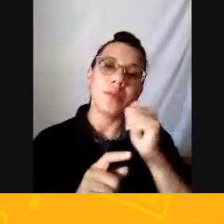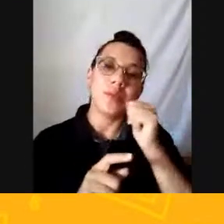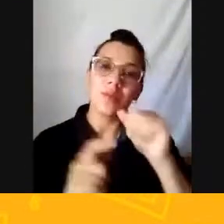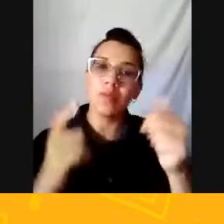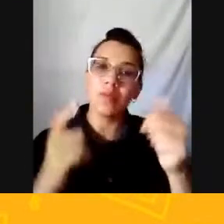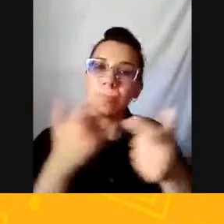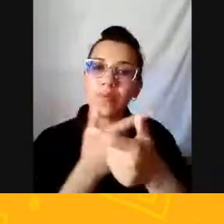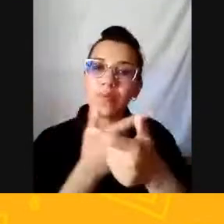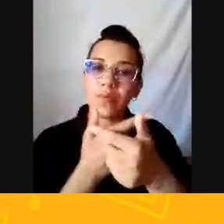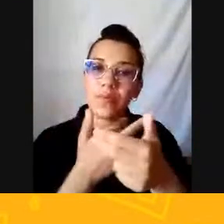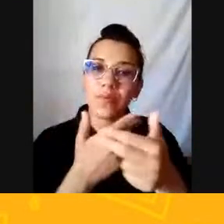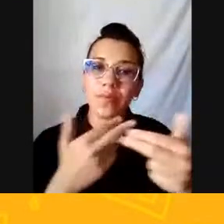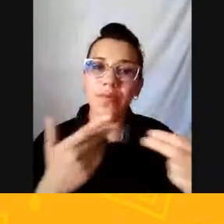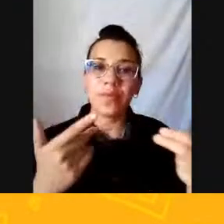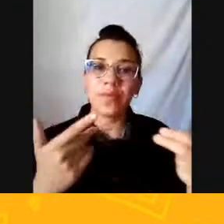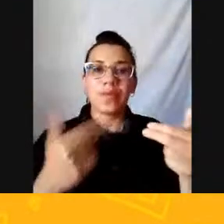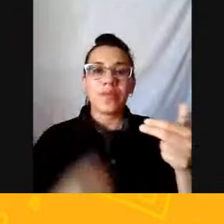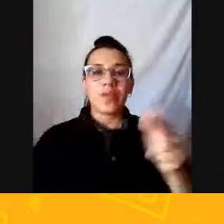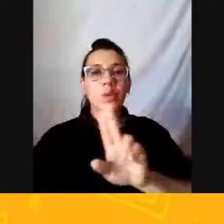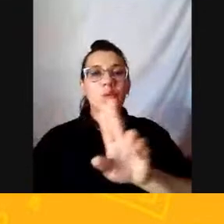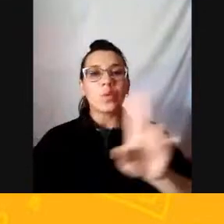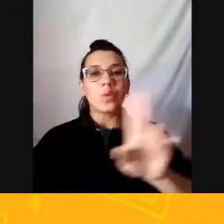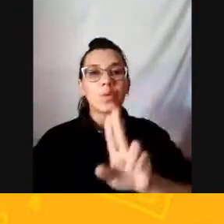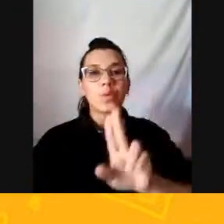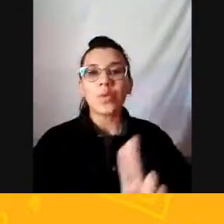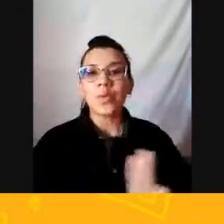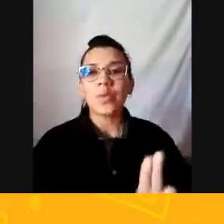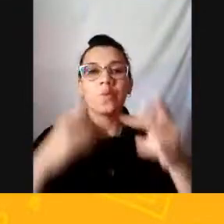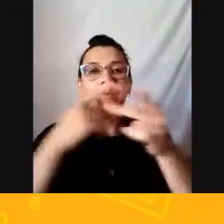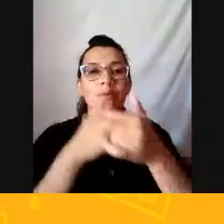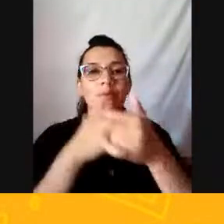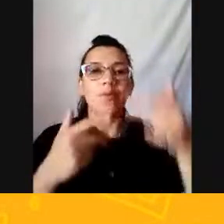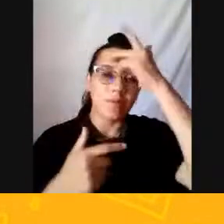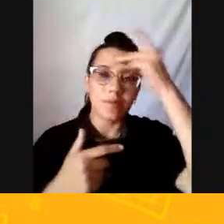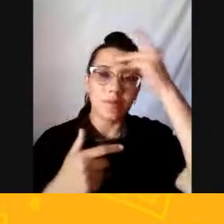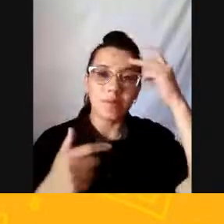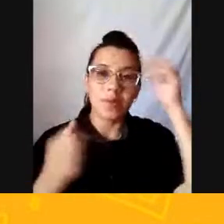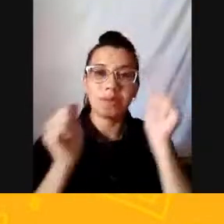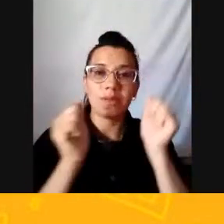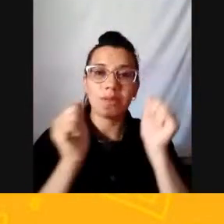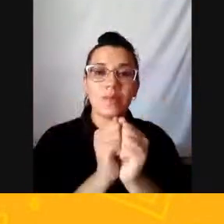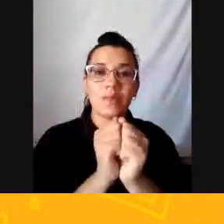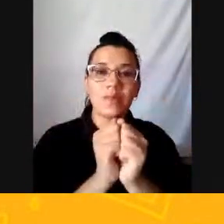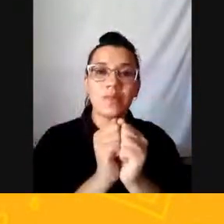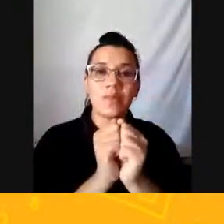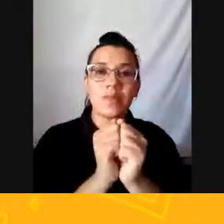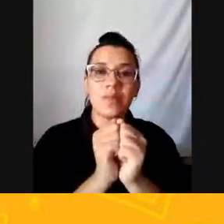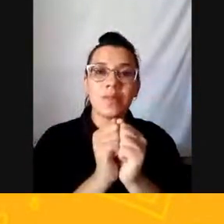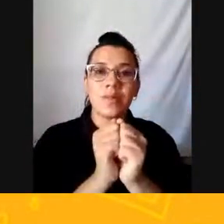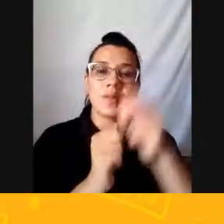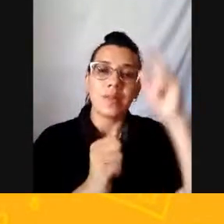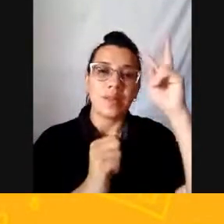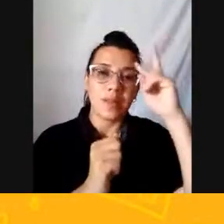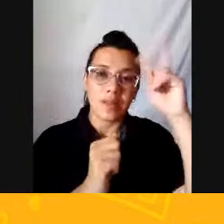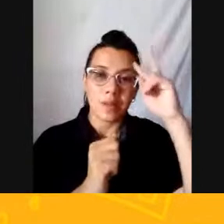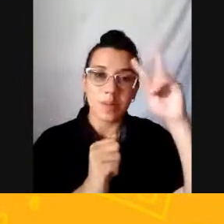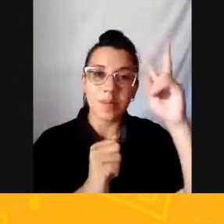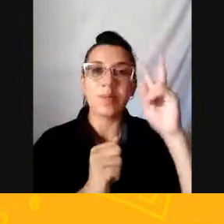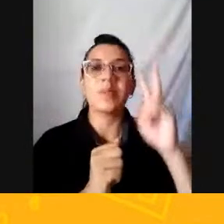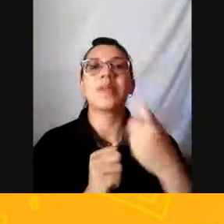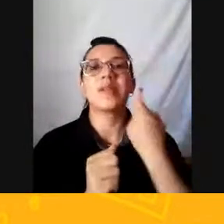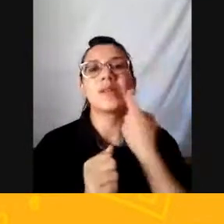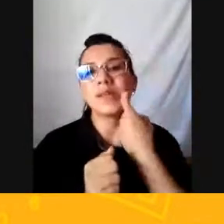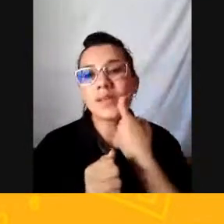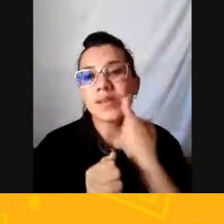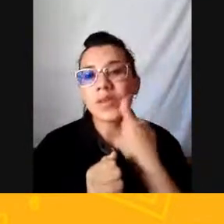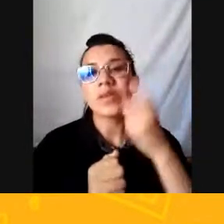Então muita gente participando com a gente É muito bom ter a presença de vocês aqui Lembrando Toda sexta-feira Às 10 horas A gente tem a live Do